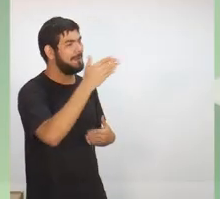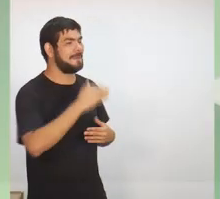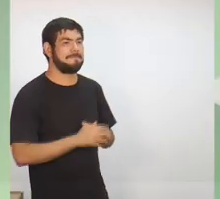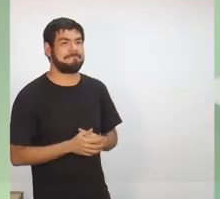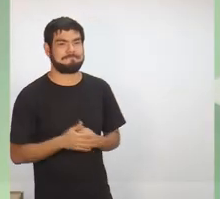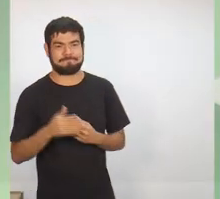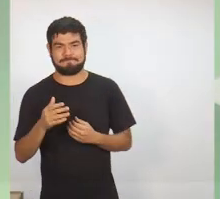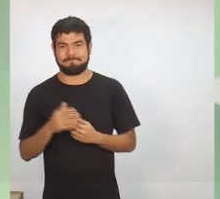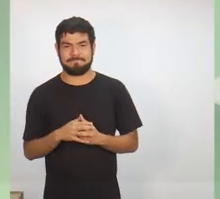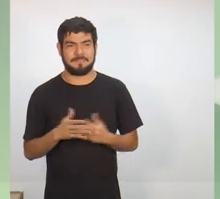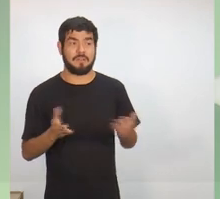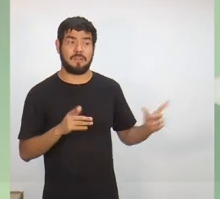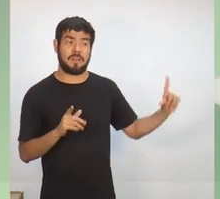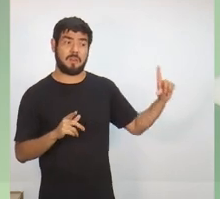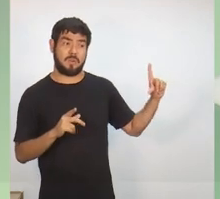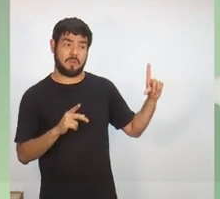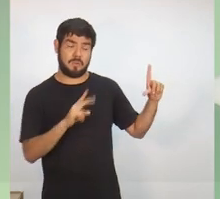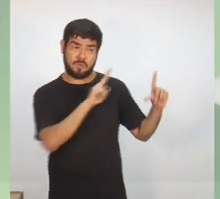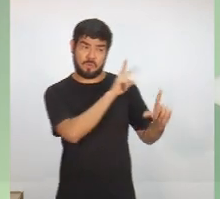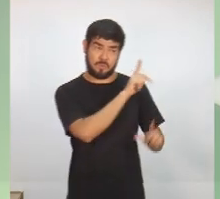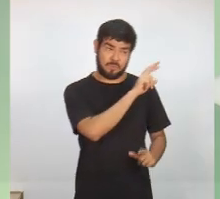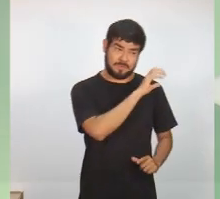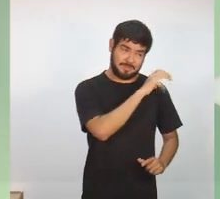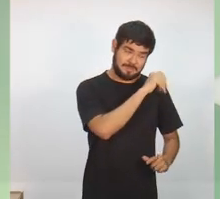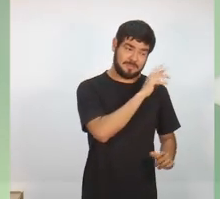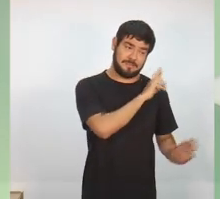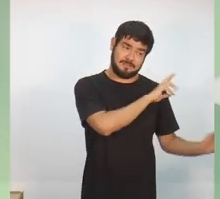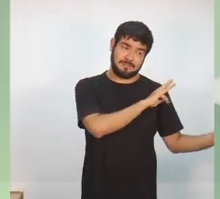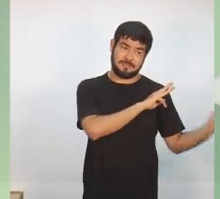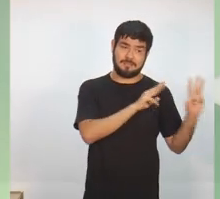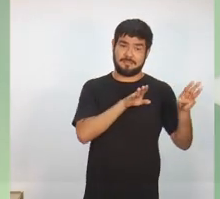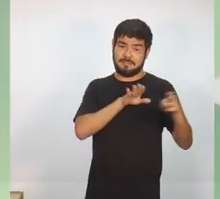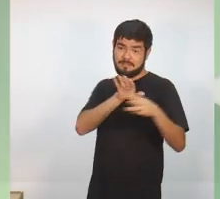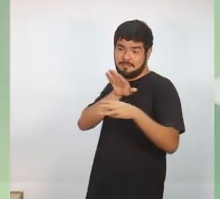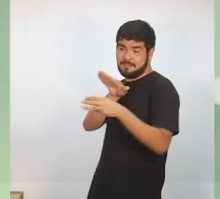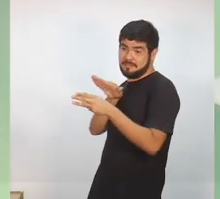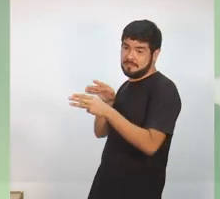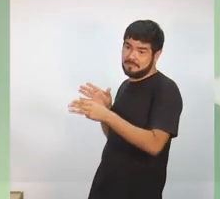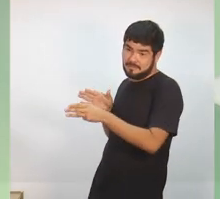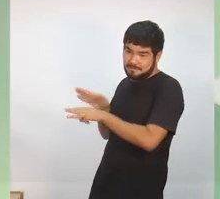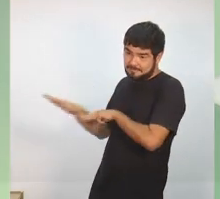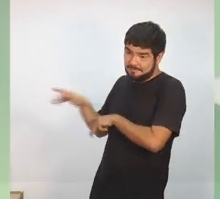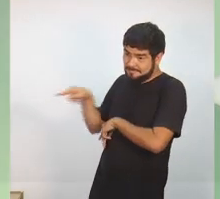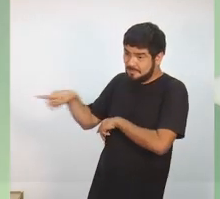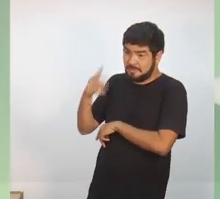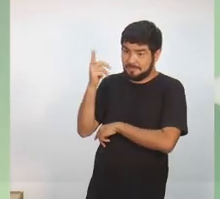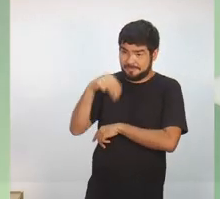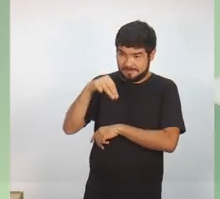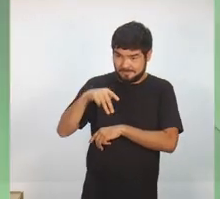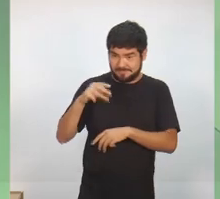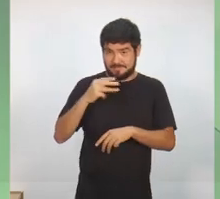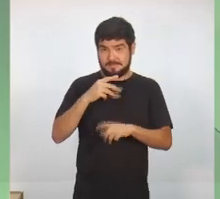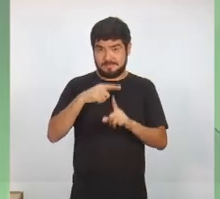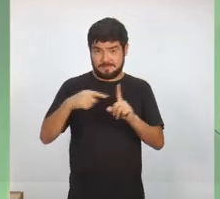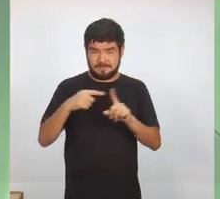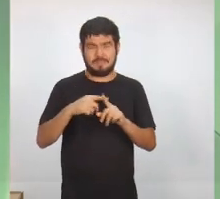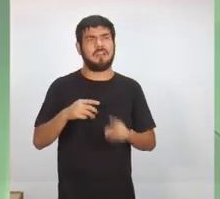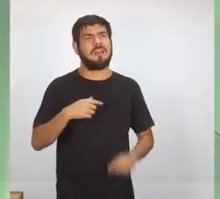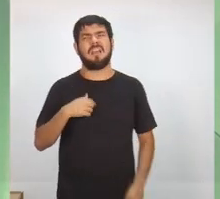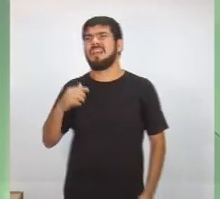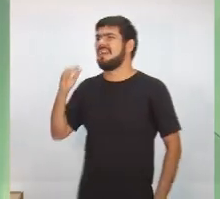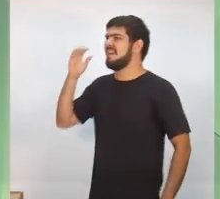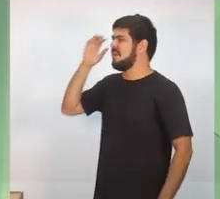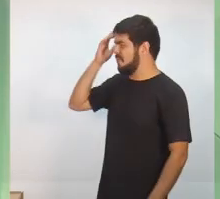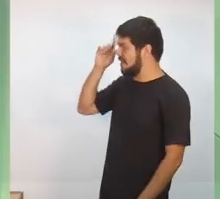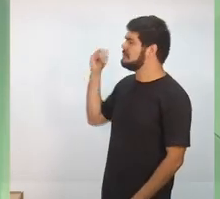Candidata Lúcia, agora a senhora tem direito a tréplica. Um minuto e trinta, por favor, ali no canto. Eu acho importante essa